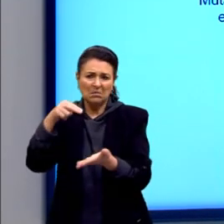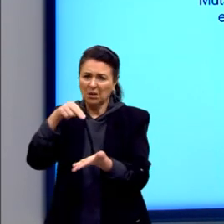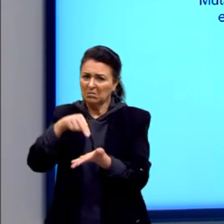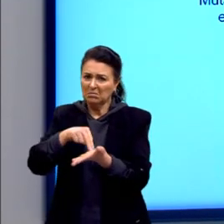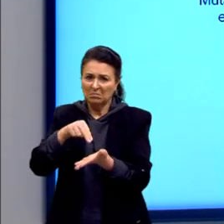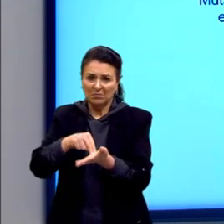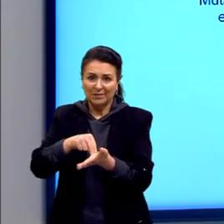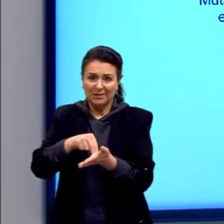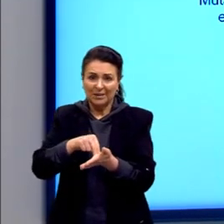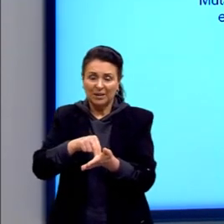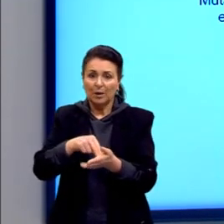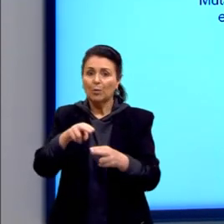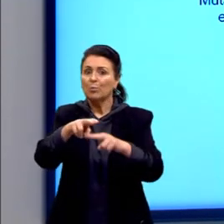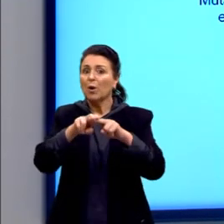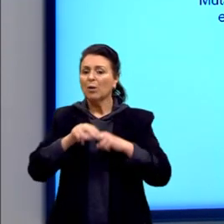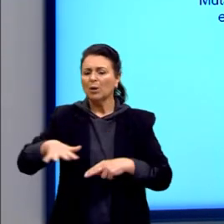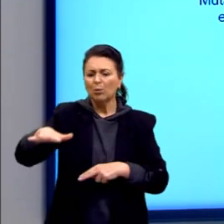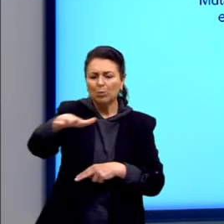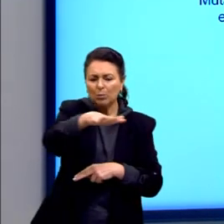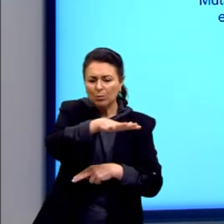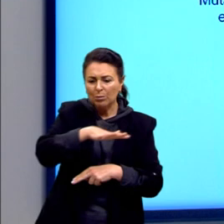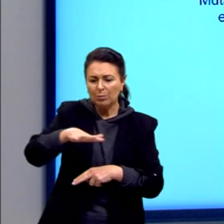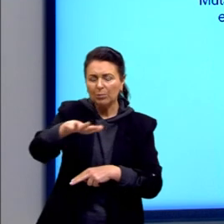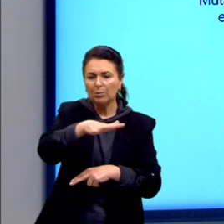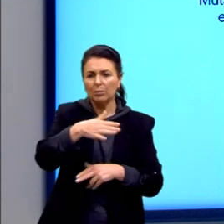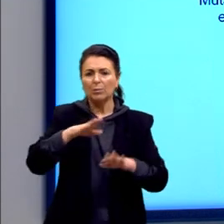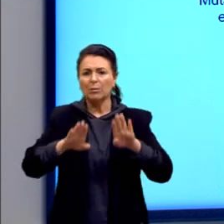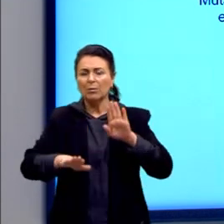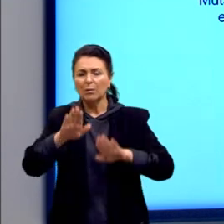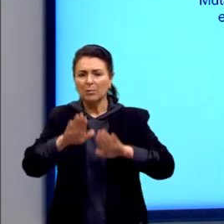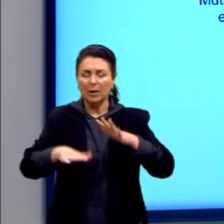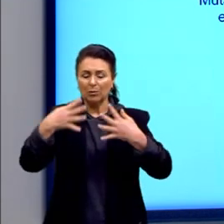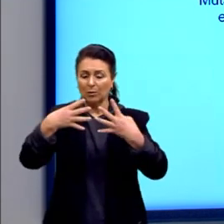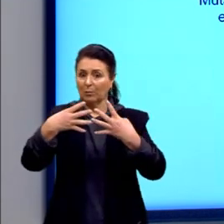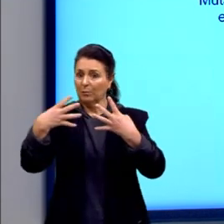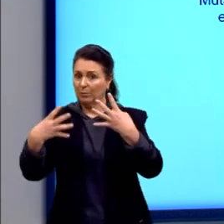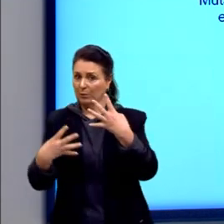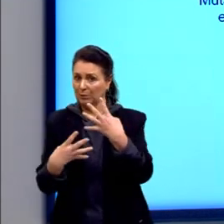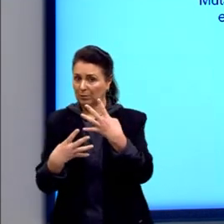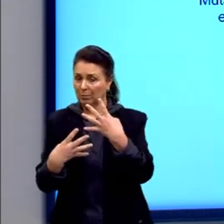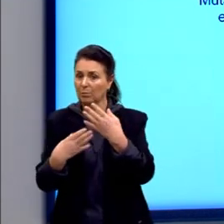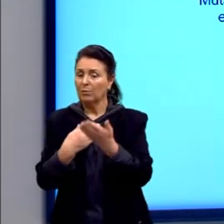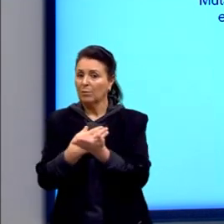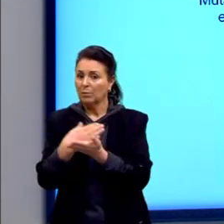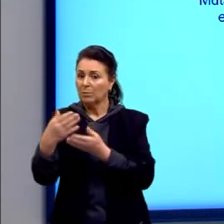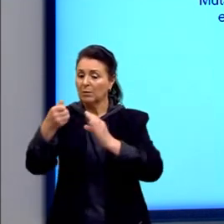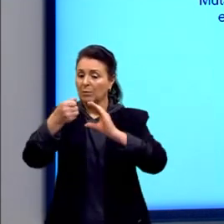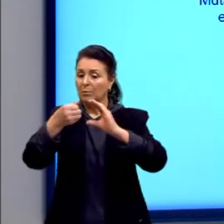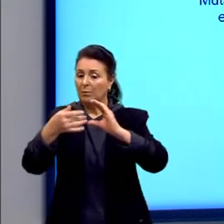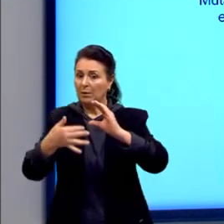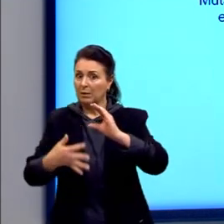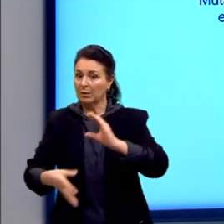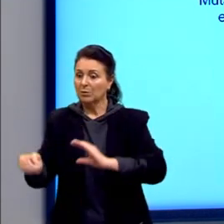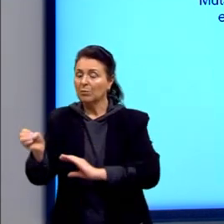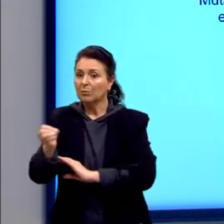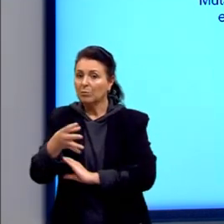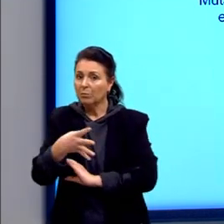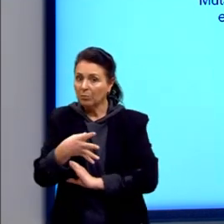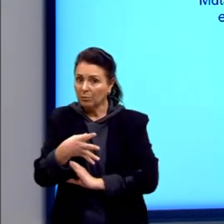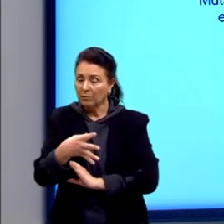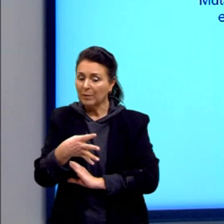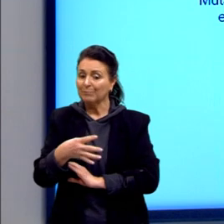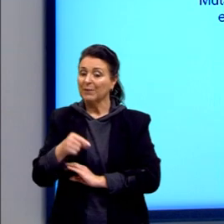do ambiente. Dependendo, então, da mutação, vai gerar uma característica nova. Essa